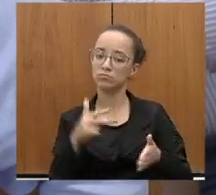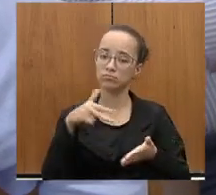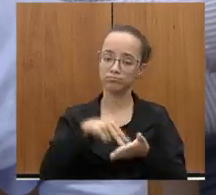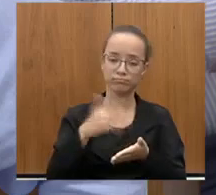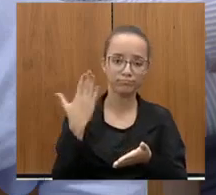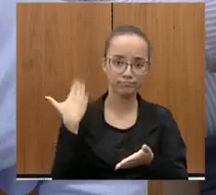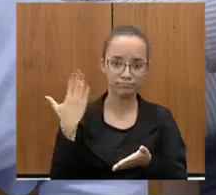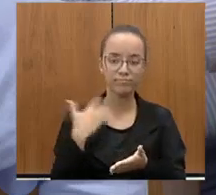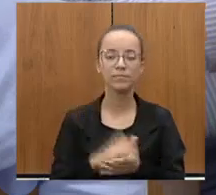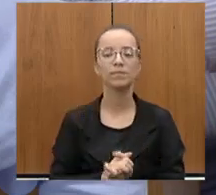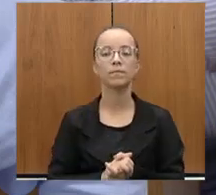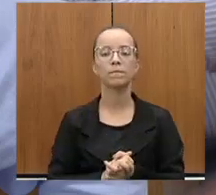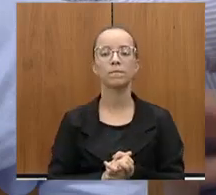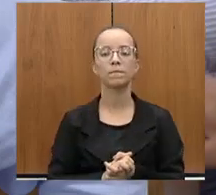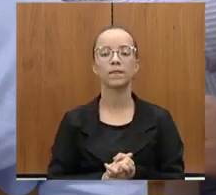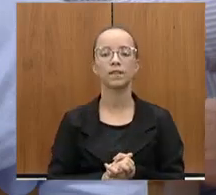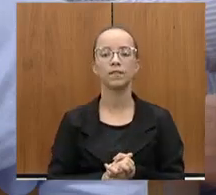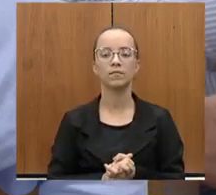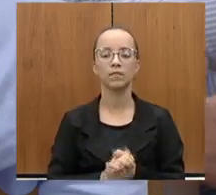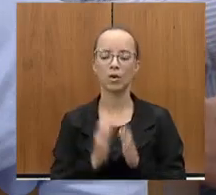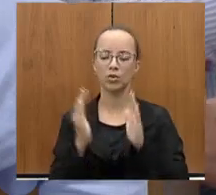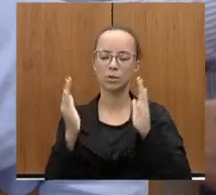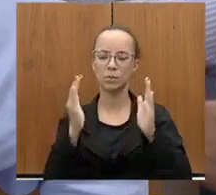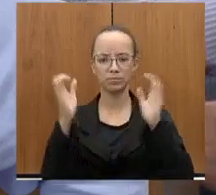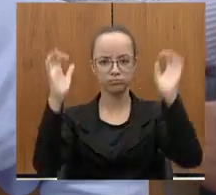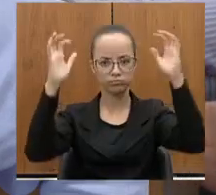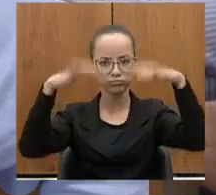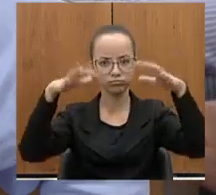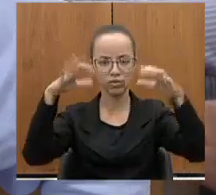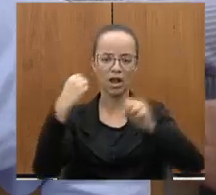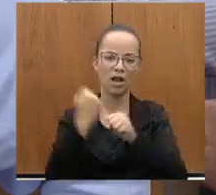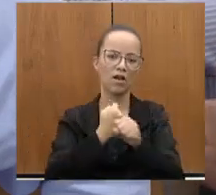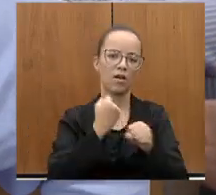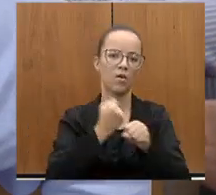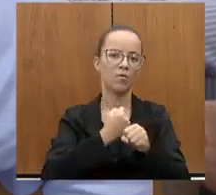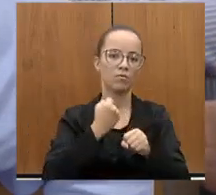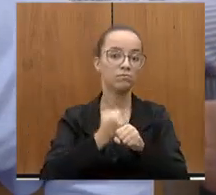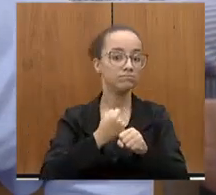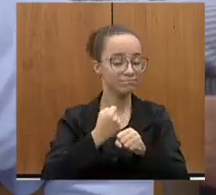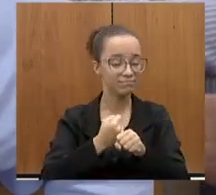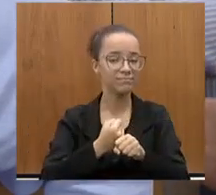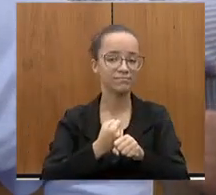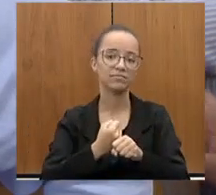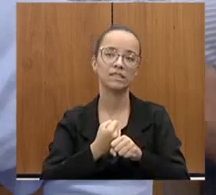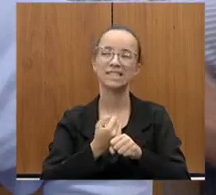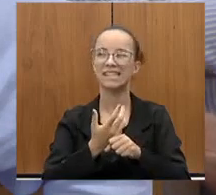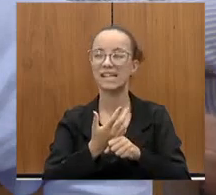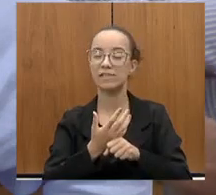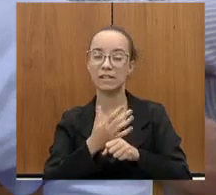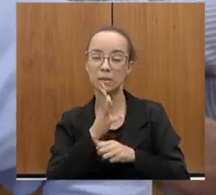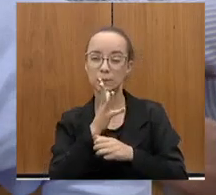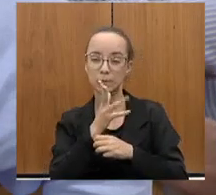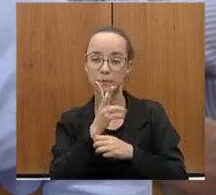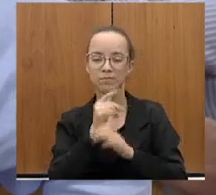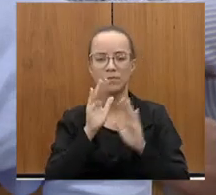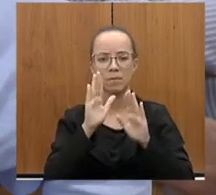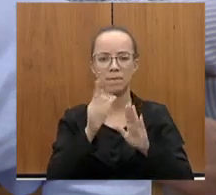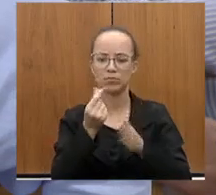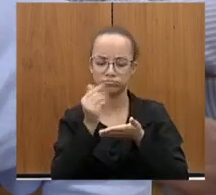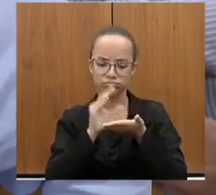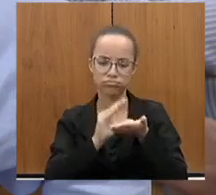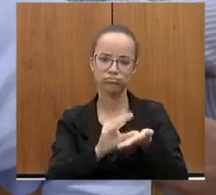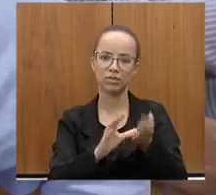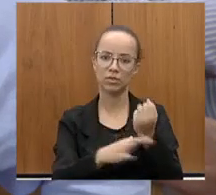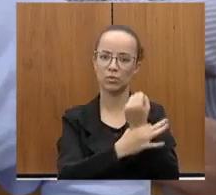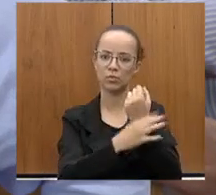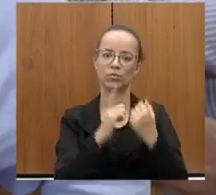Naturalmente, agora, no período de chuva, a obra perde um pouco de ritmo, mas os recursos já estão garantidos,